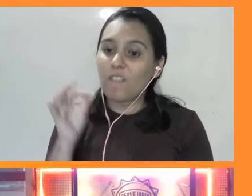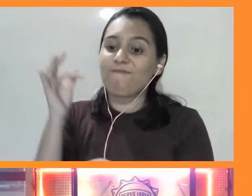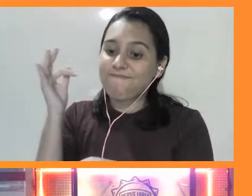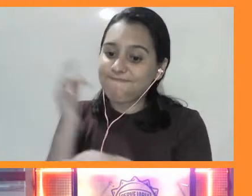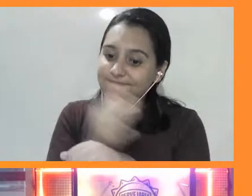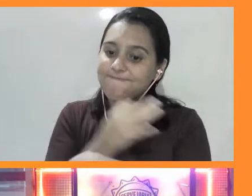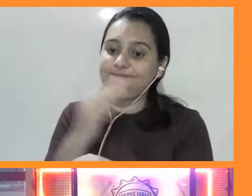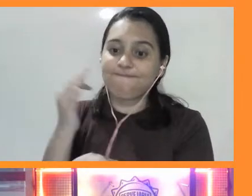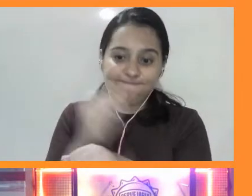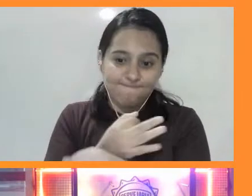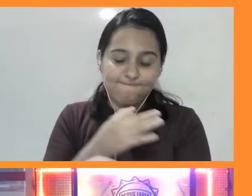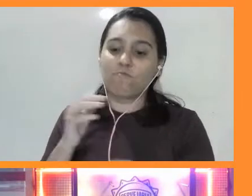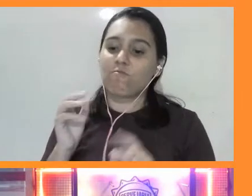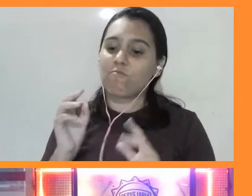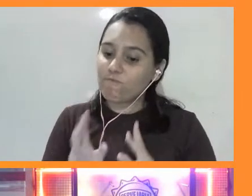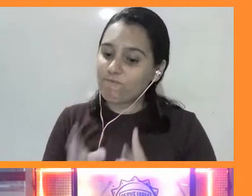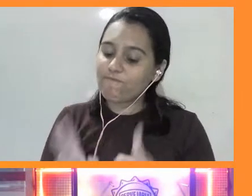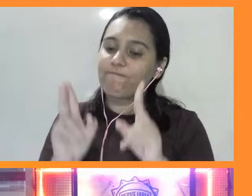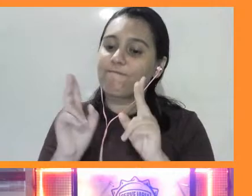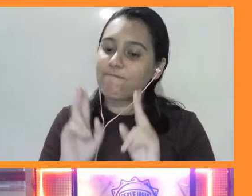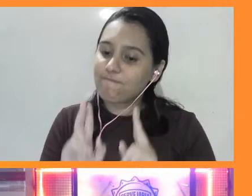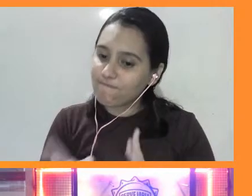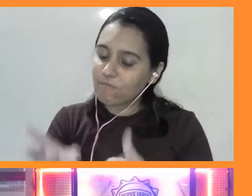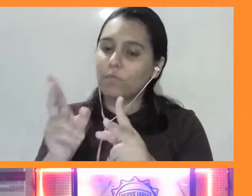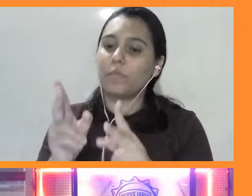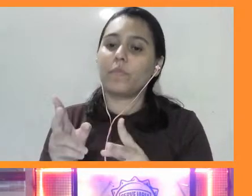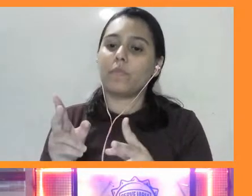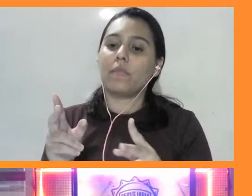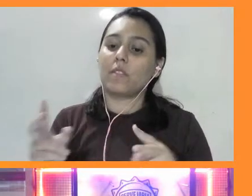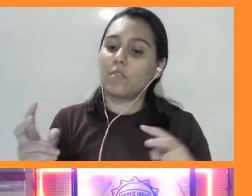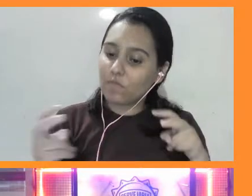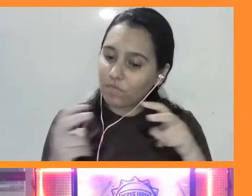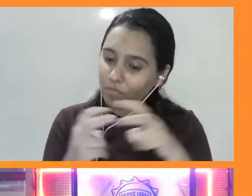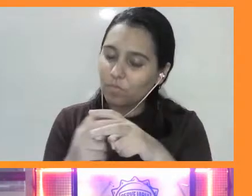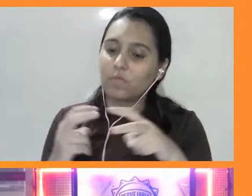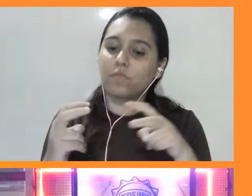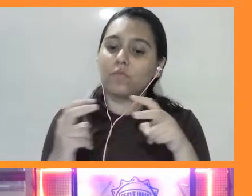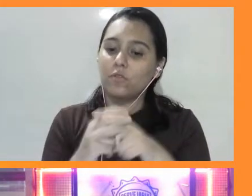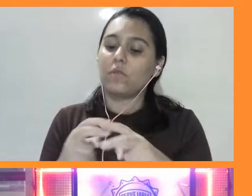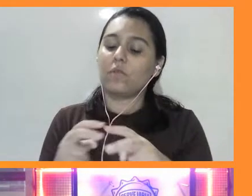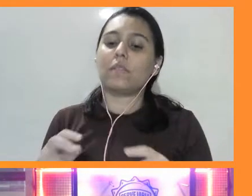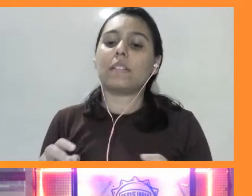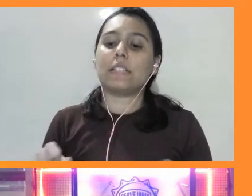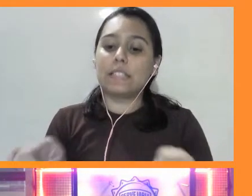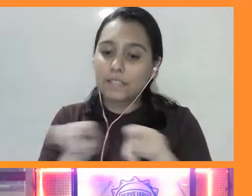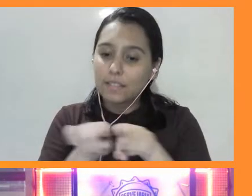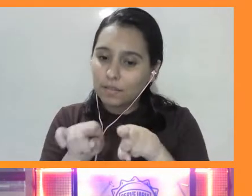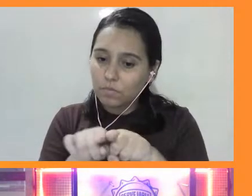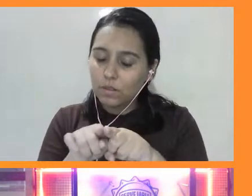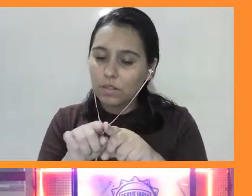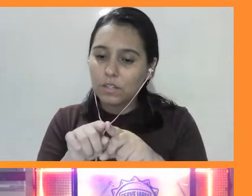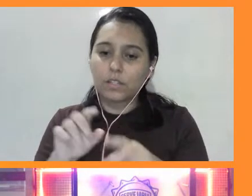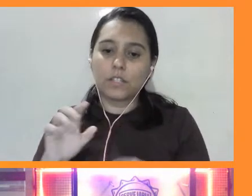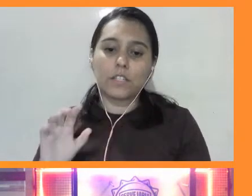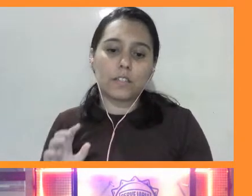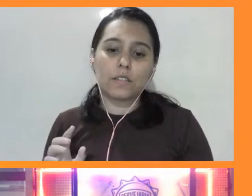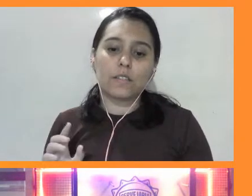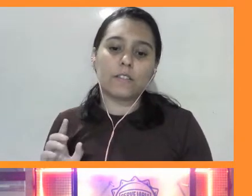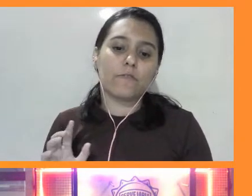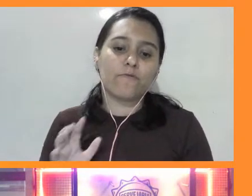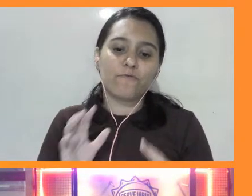insistência, a disponibilidade de estar lá no embate, de estar disponível, de se expor a predadores. Então, esse